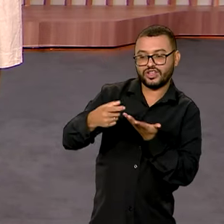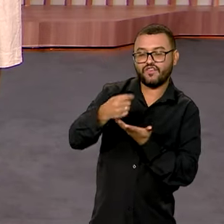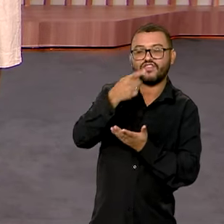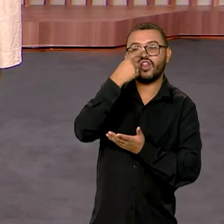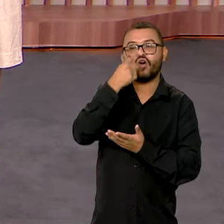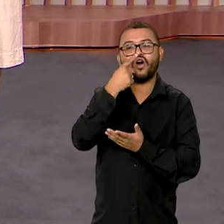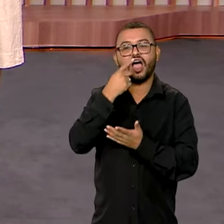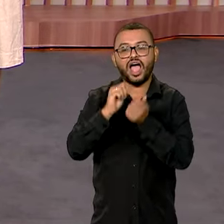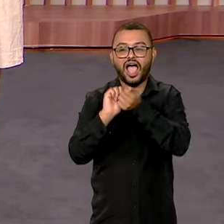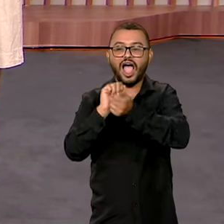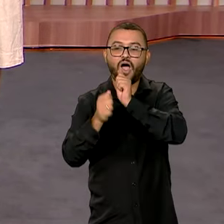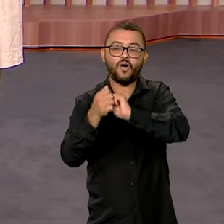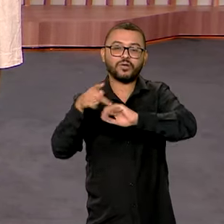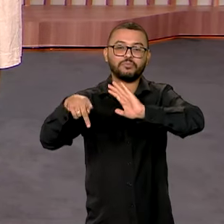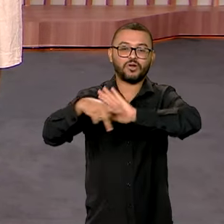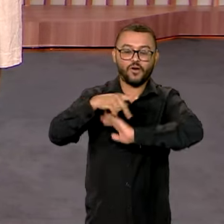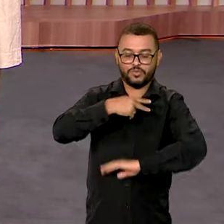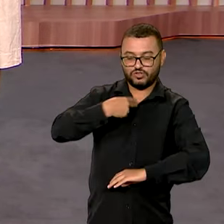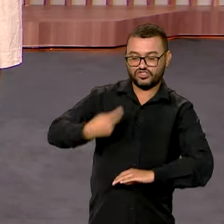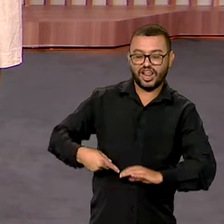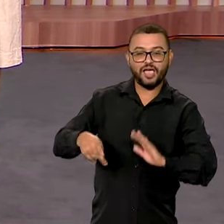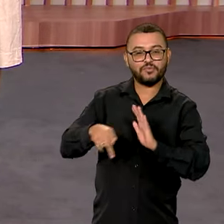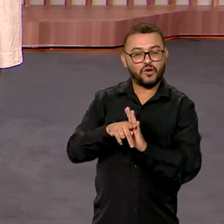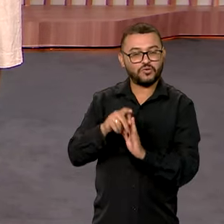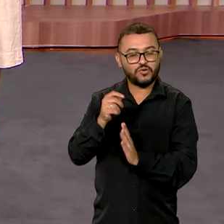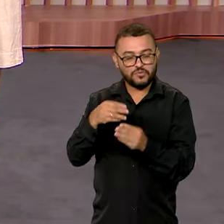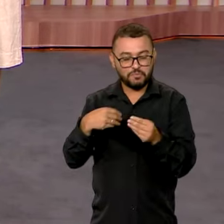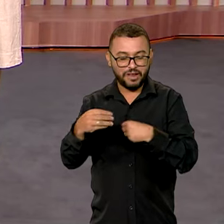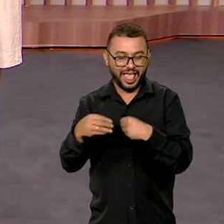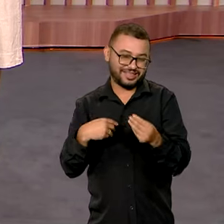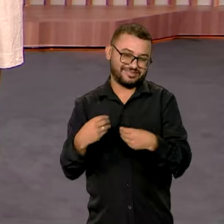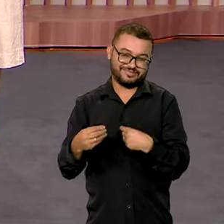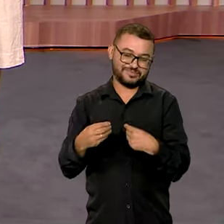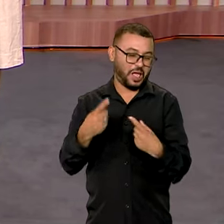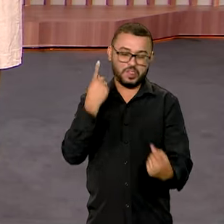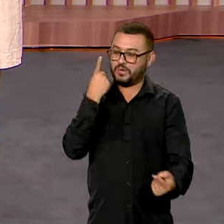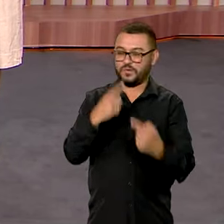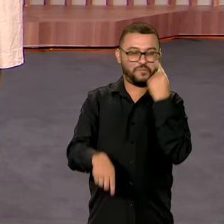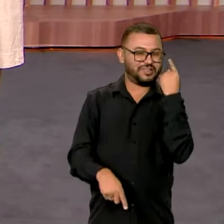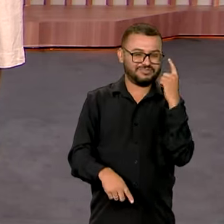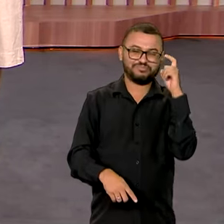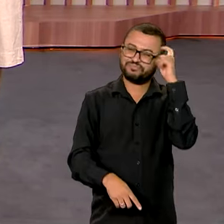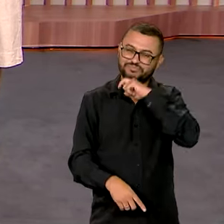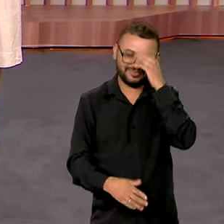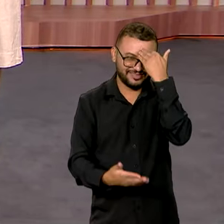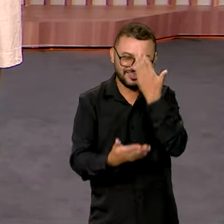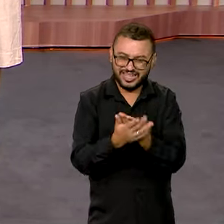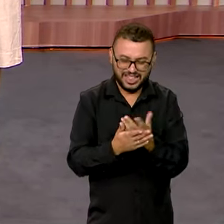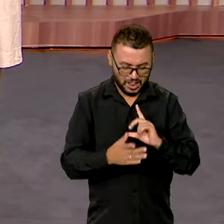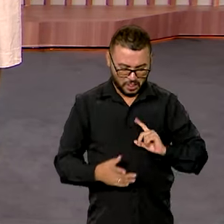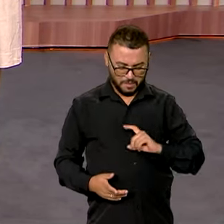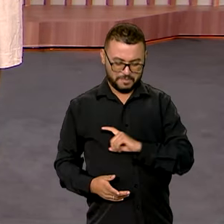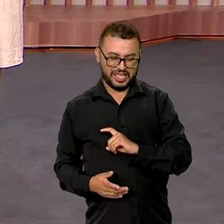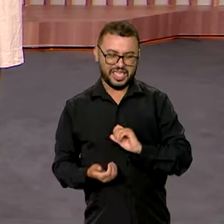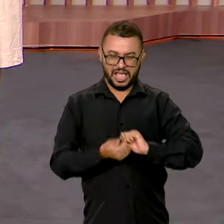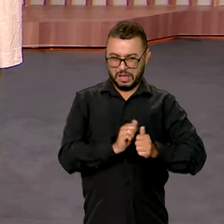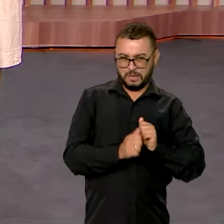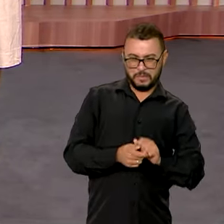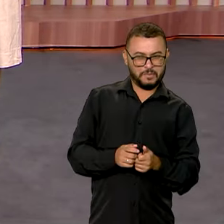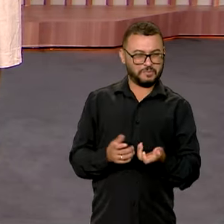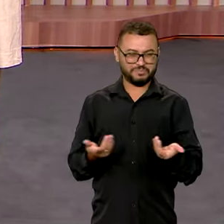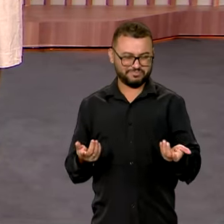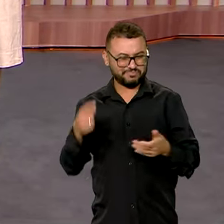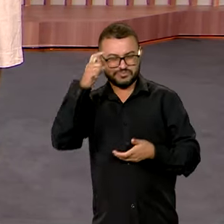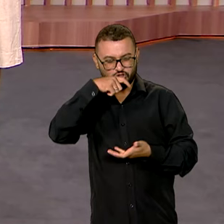o arroz, se vier arroz da China, vai ser arroz de plástico. Então, ele falou, nada disso, pelo amor de Deus. Não tem nada de lombriga em arroz e